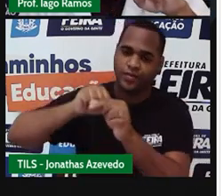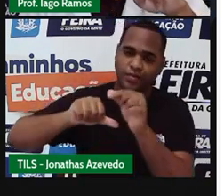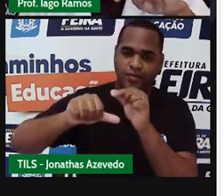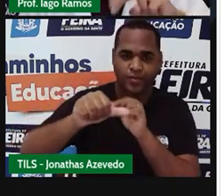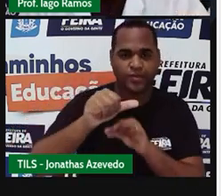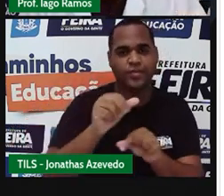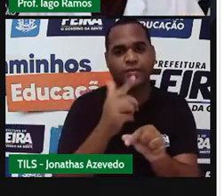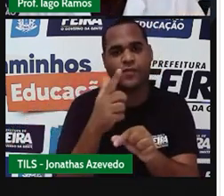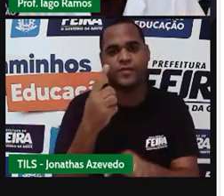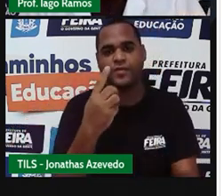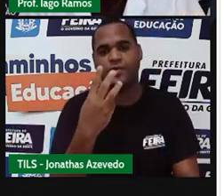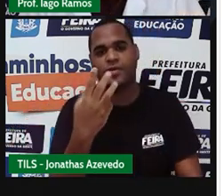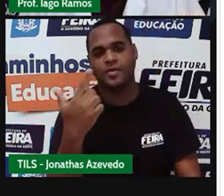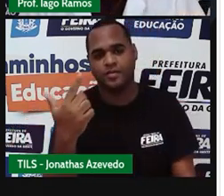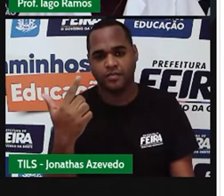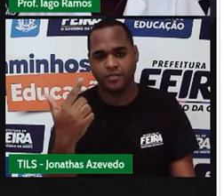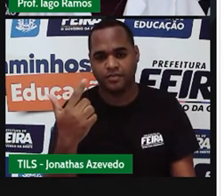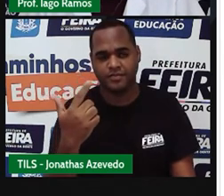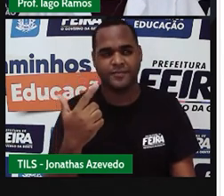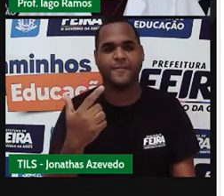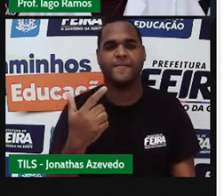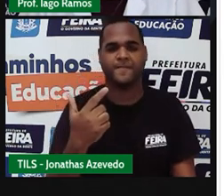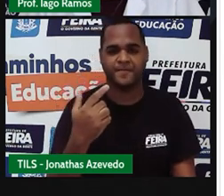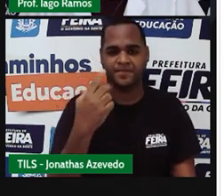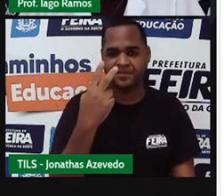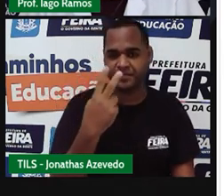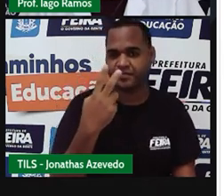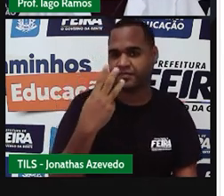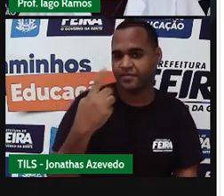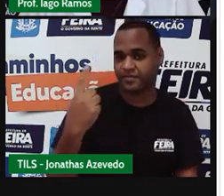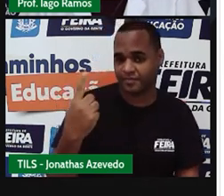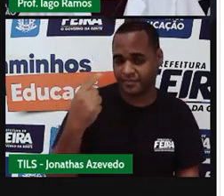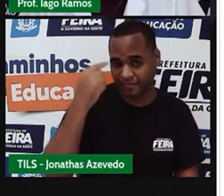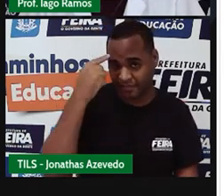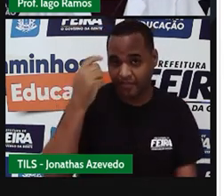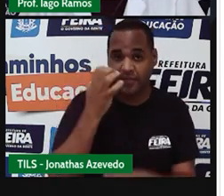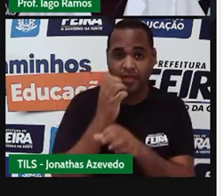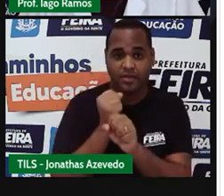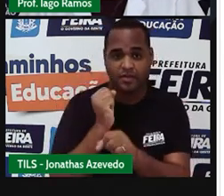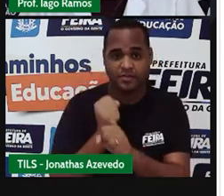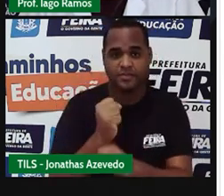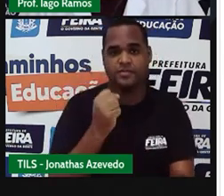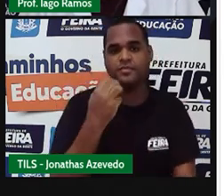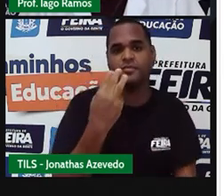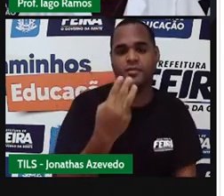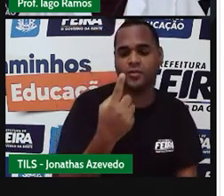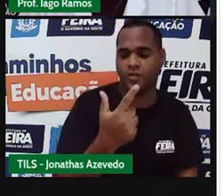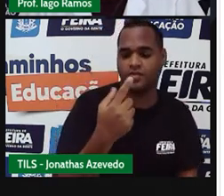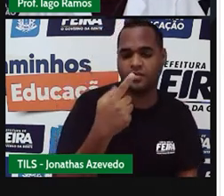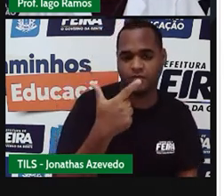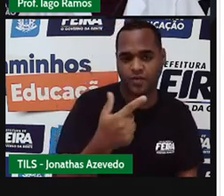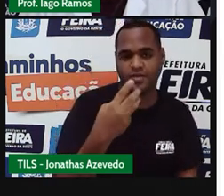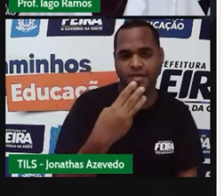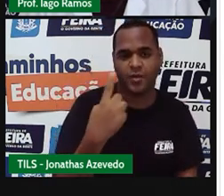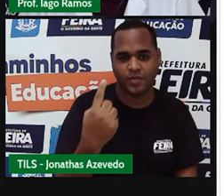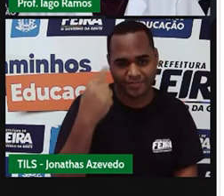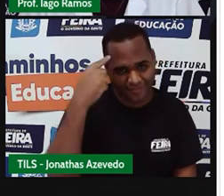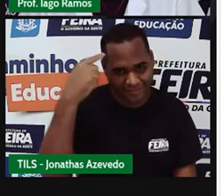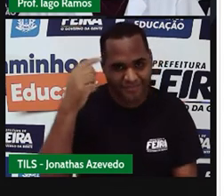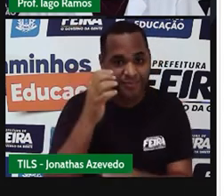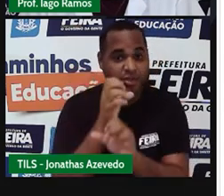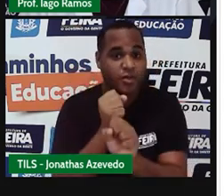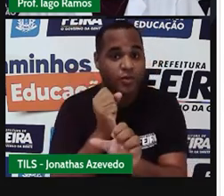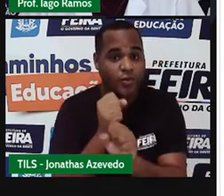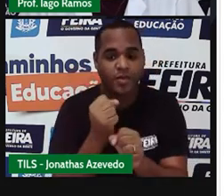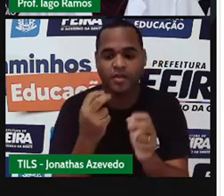132, ó, 231, né, que virou 231, fiz uma soma e encontrei